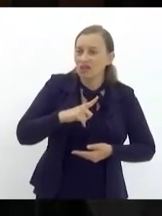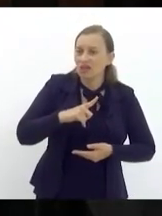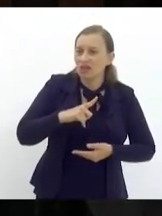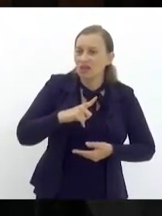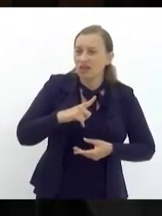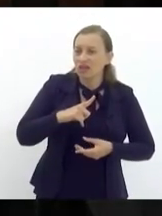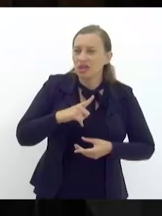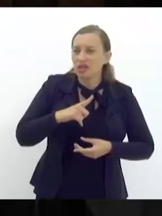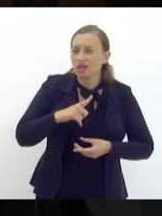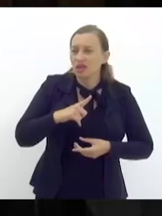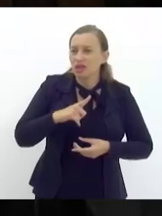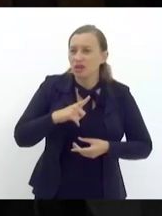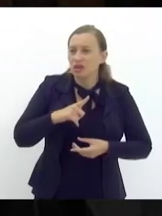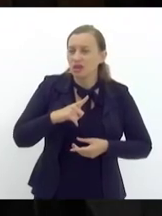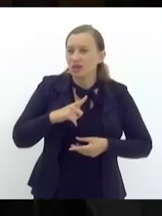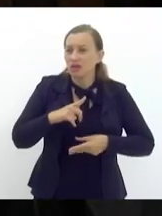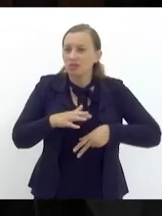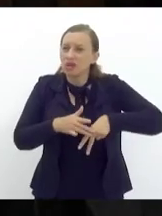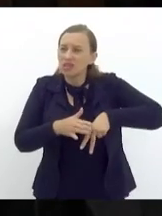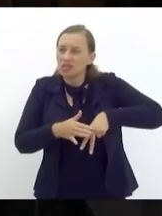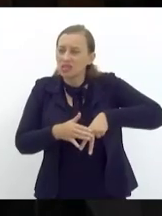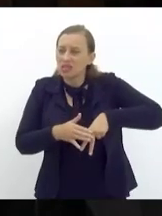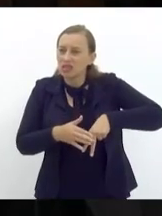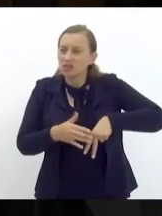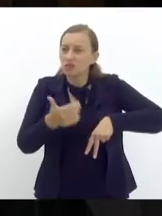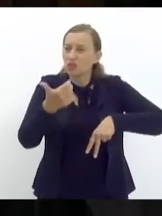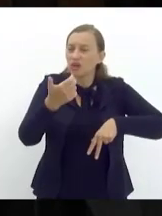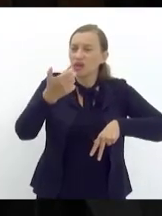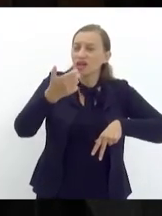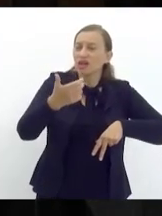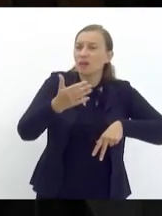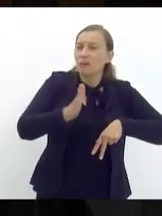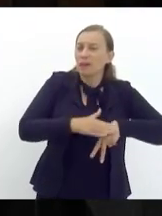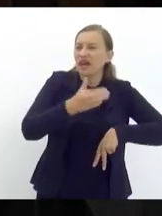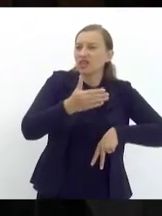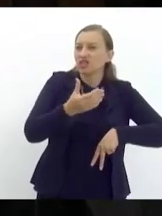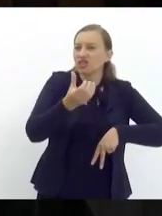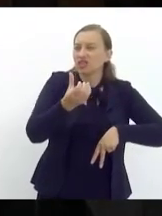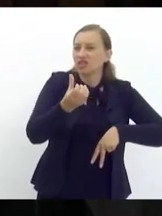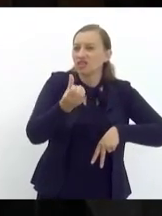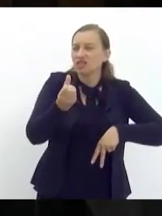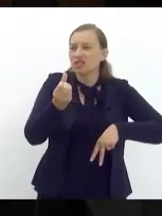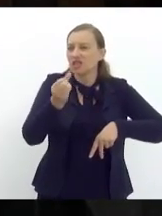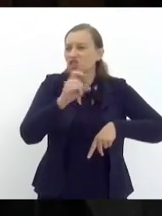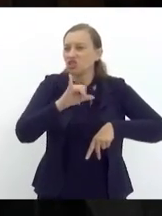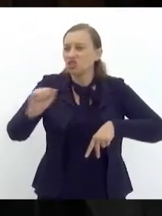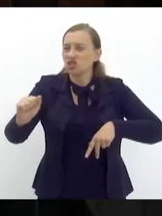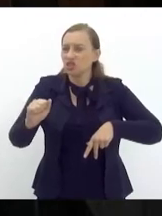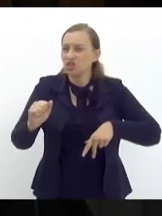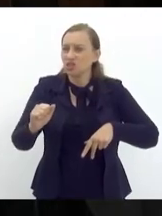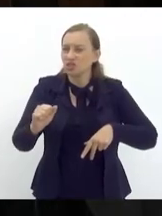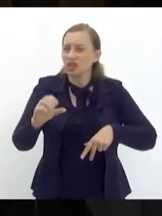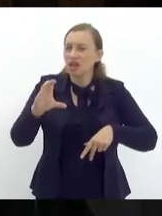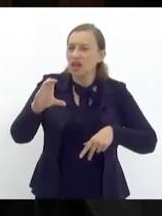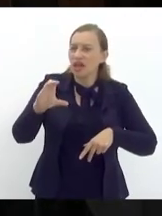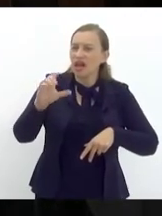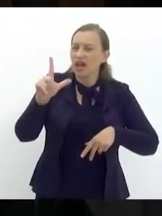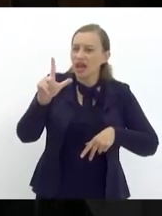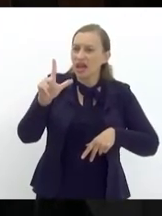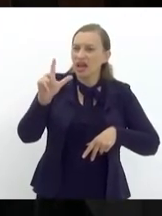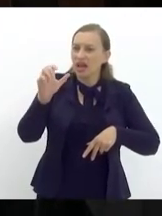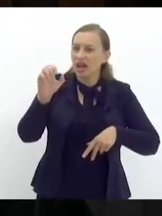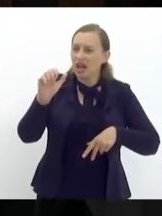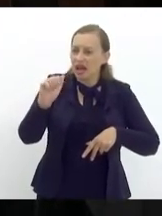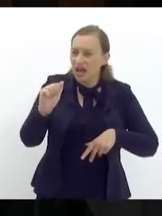porque não tinha condições de tratamento na UPA de Itaperuna inaceitável nós estamos falando de